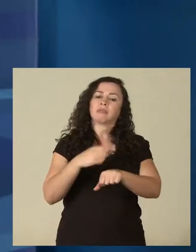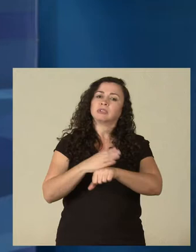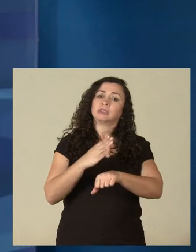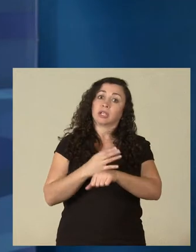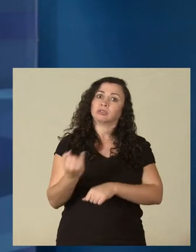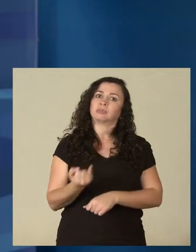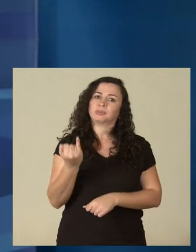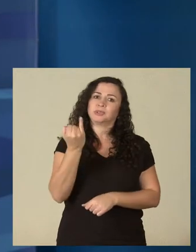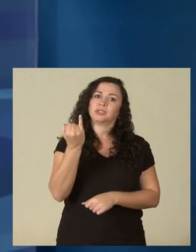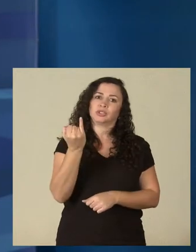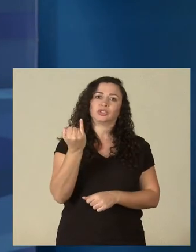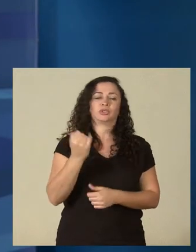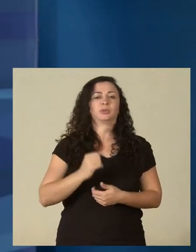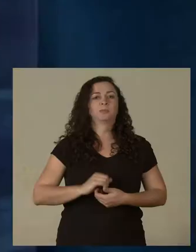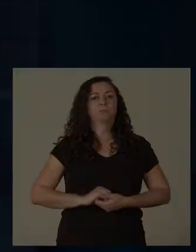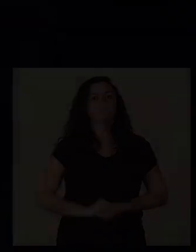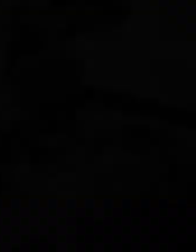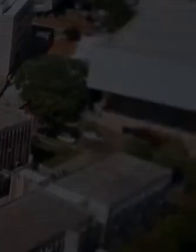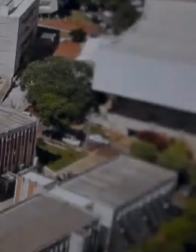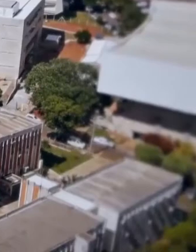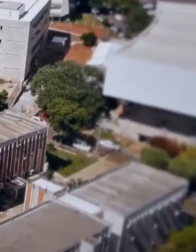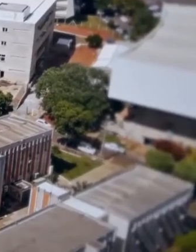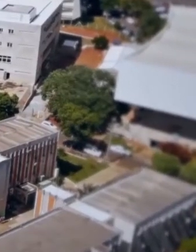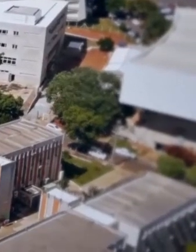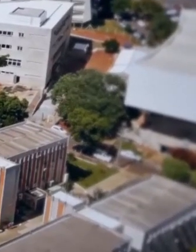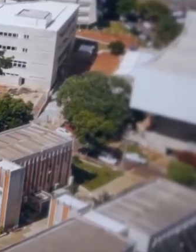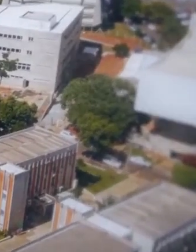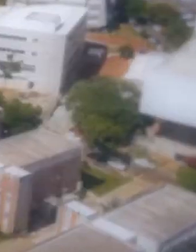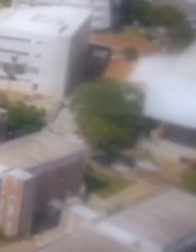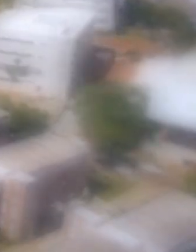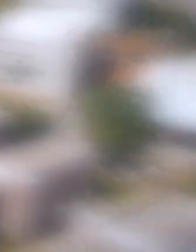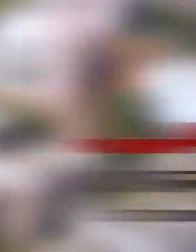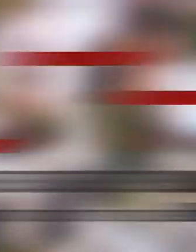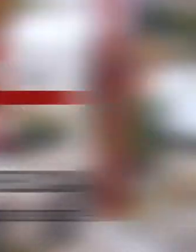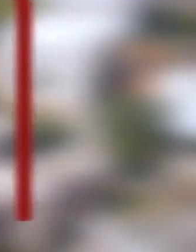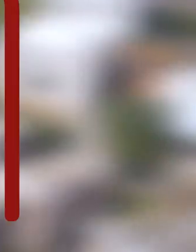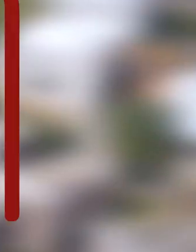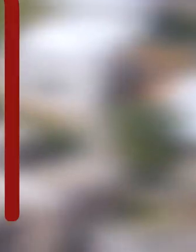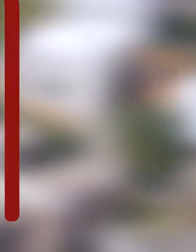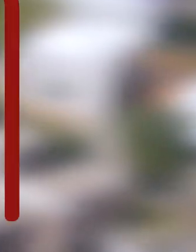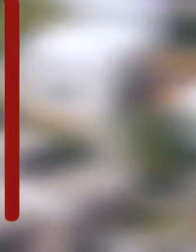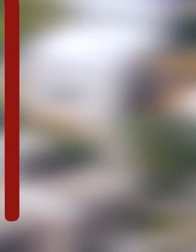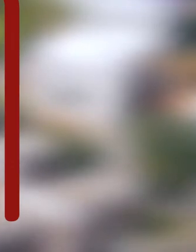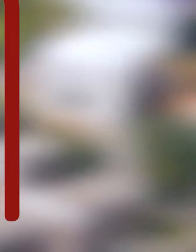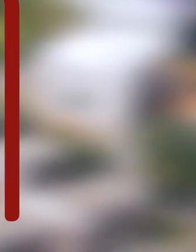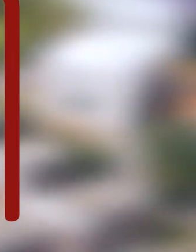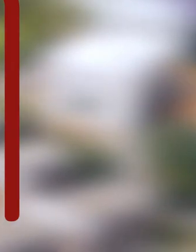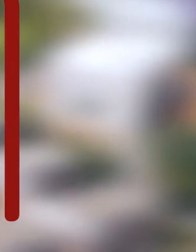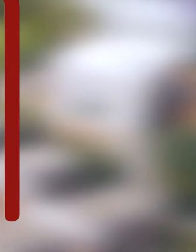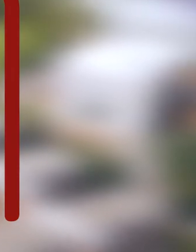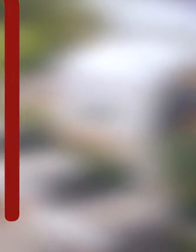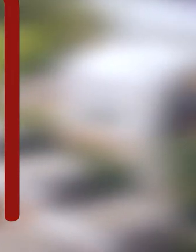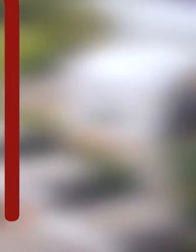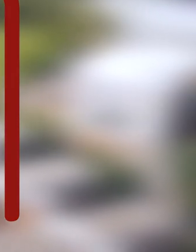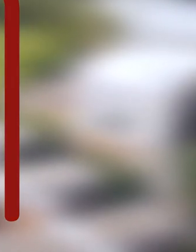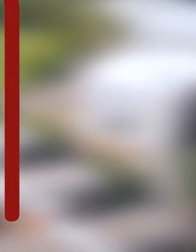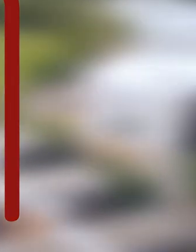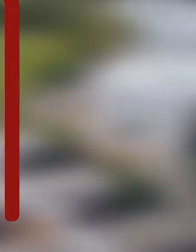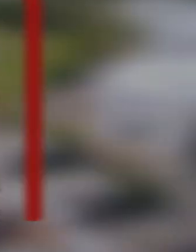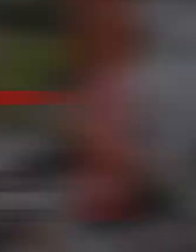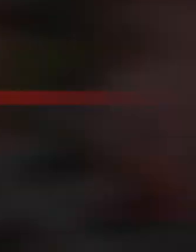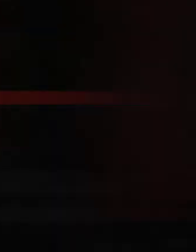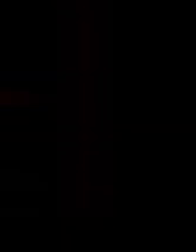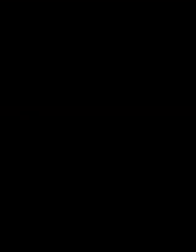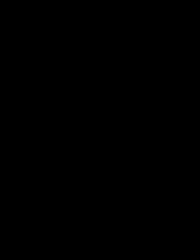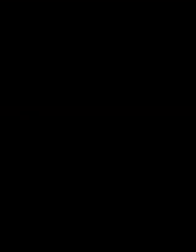estágio faz parte do currículo, é muito importante. Música Música Música